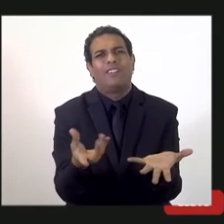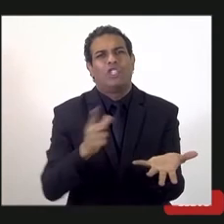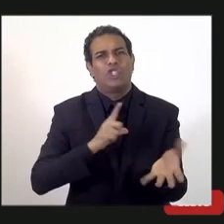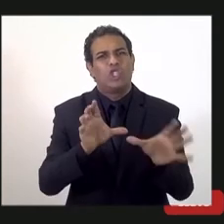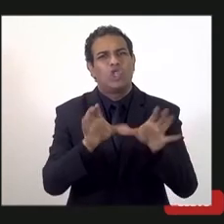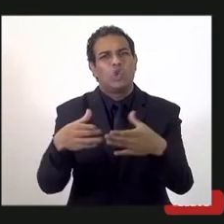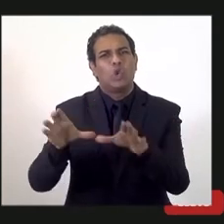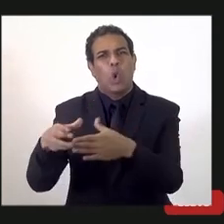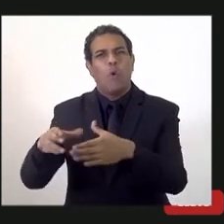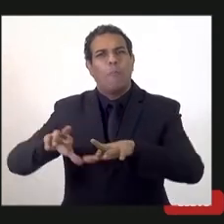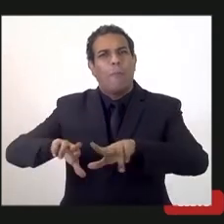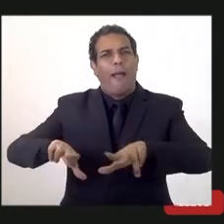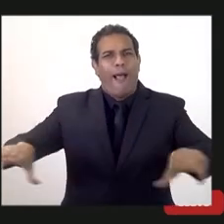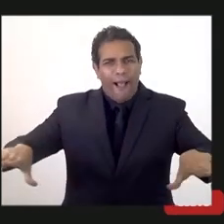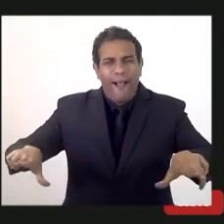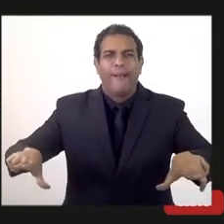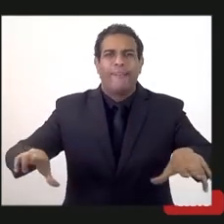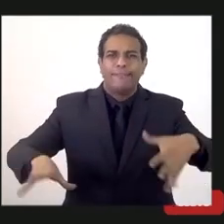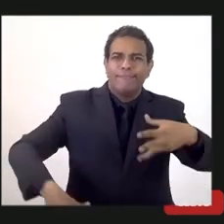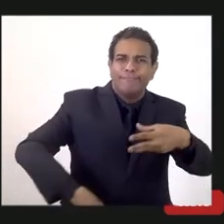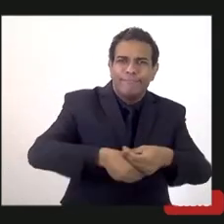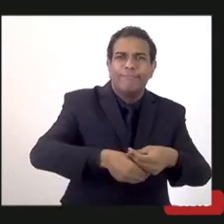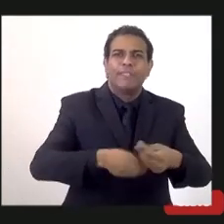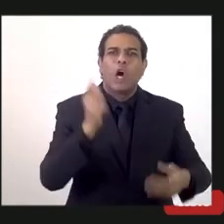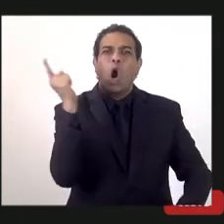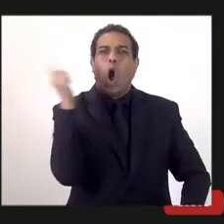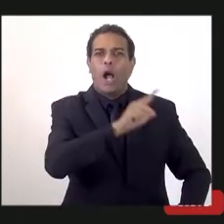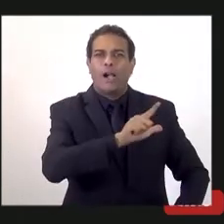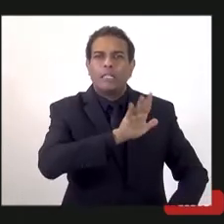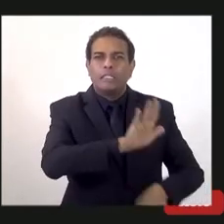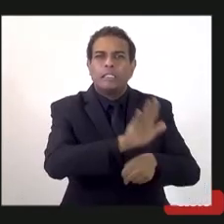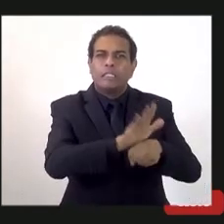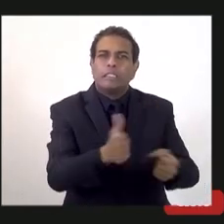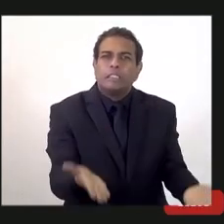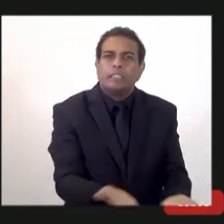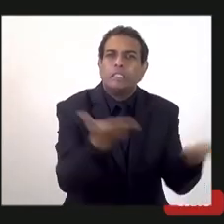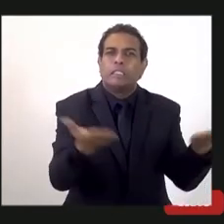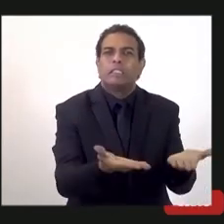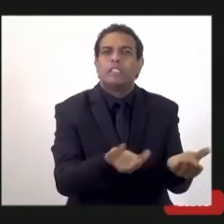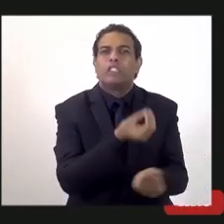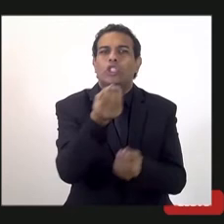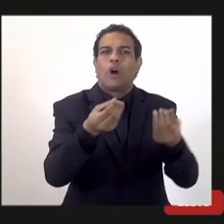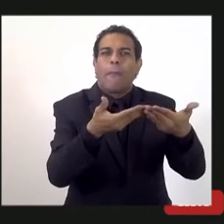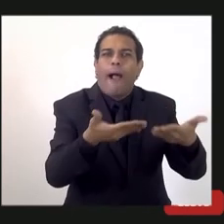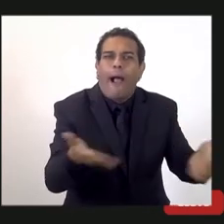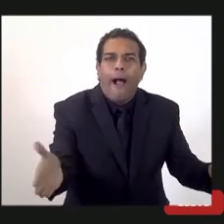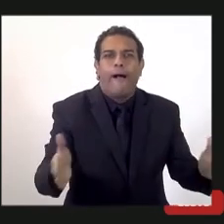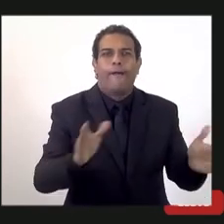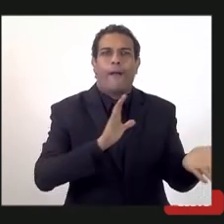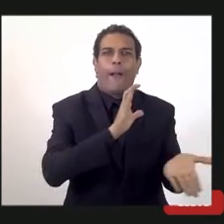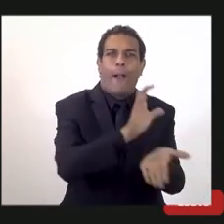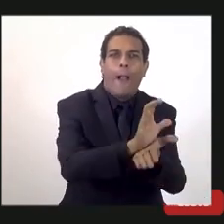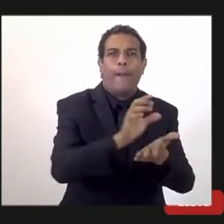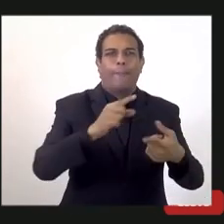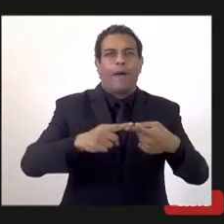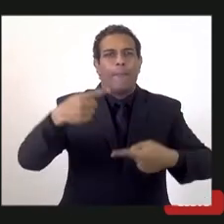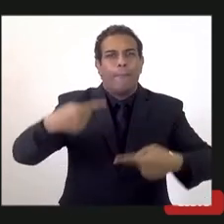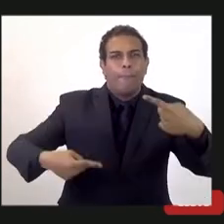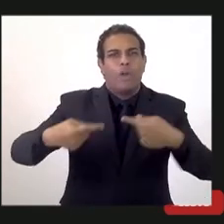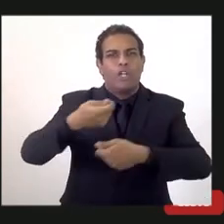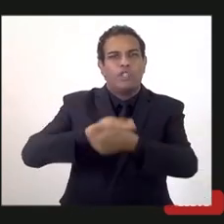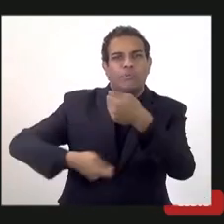adversas, que não vou aqui me estender, que todos nós aqui já sabemos, desde a parte econômica, política, administrativa,